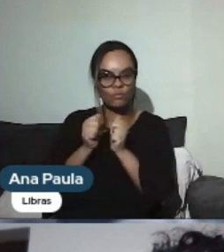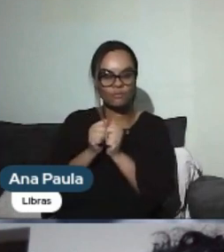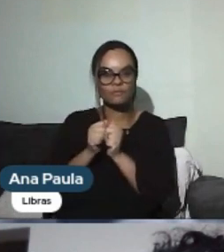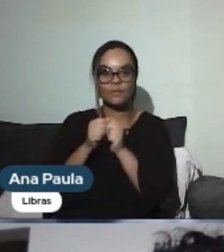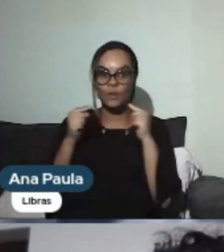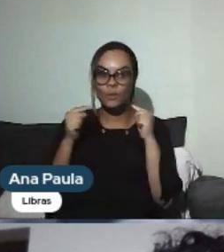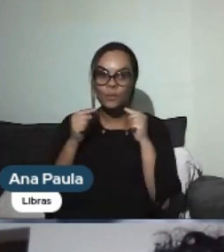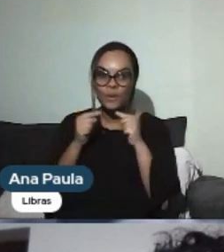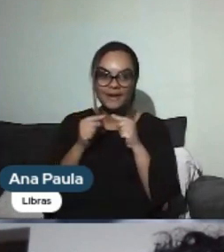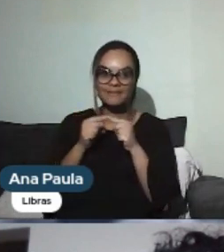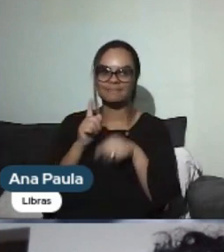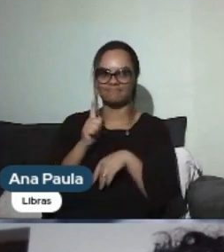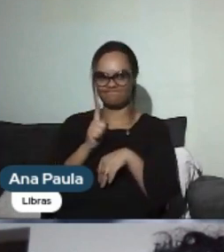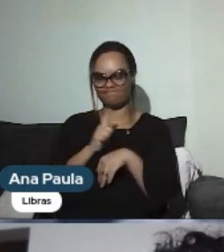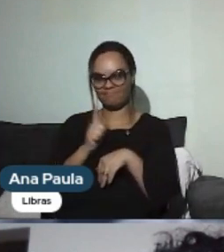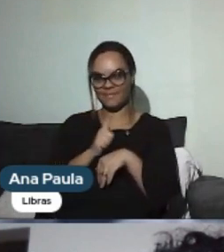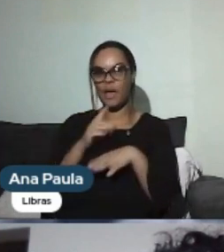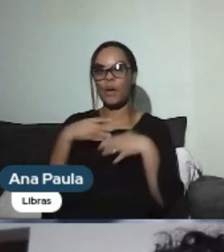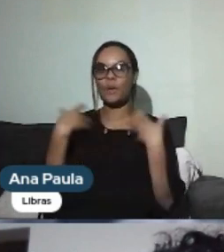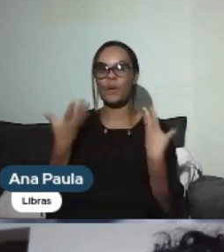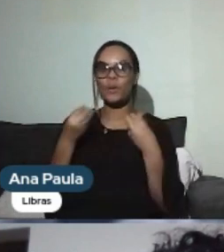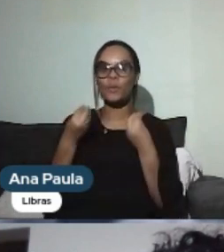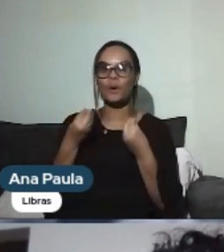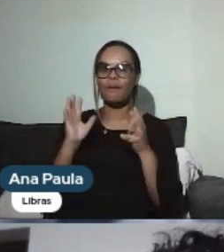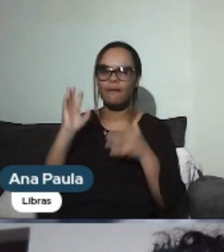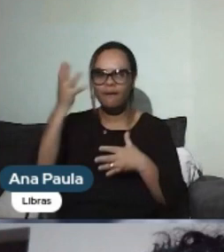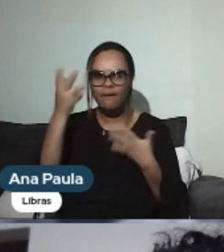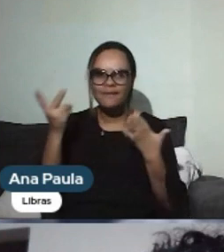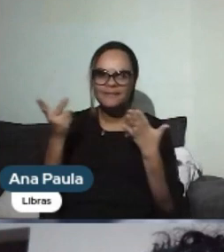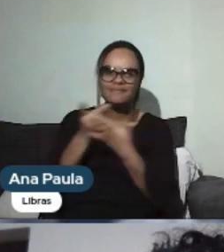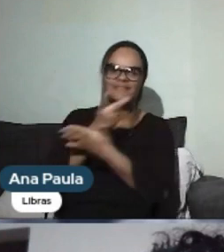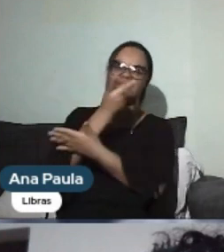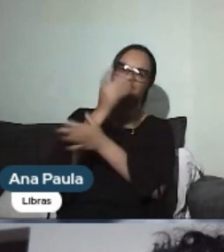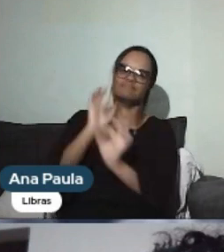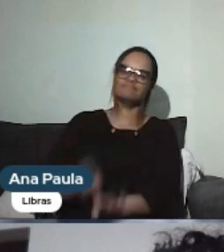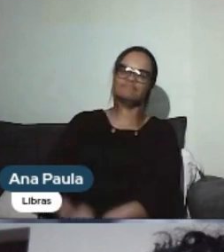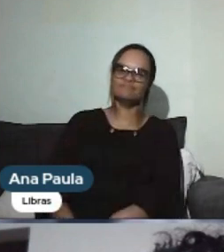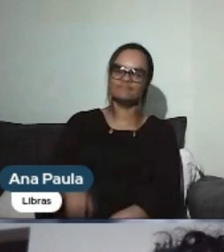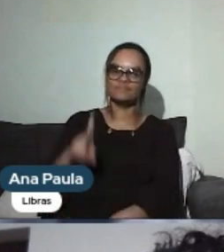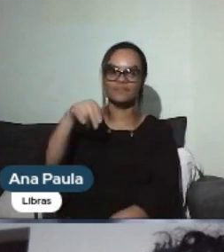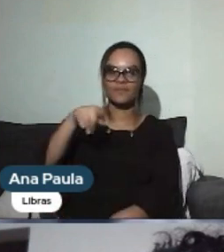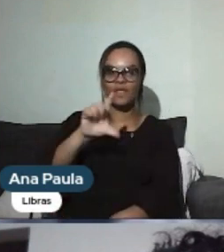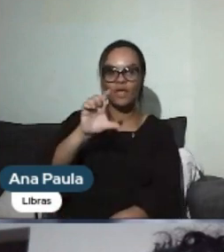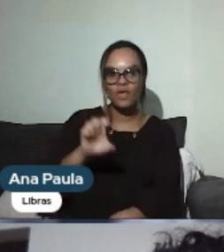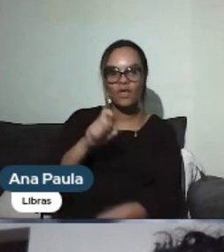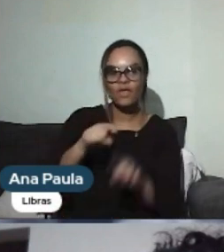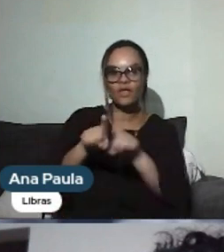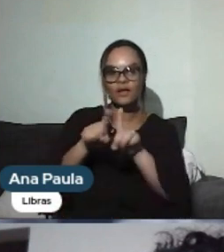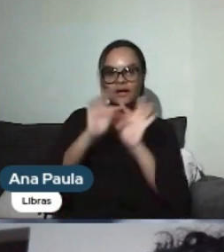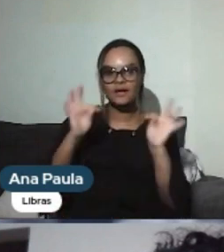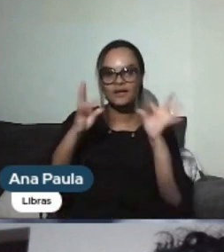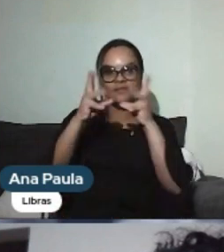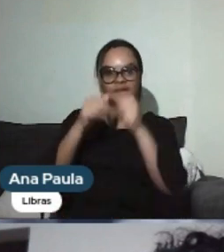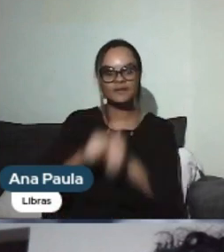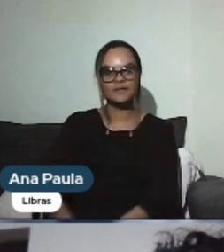Coincidências existem para acontecer, não é? A Luciane está aqui para falar sobre tudo isso, sobre a